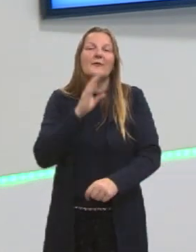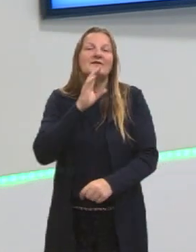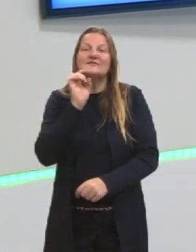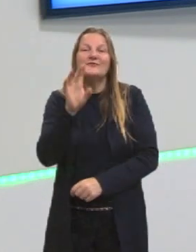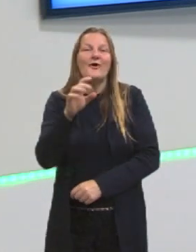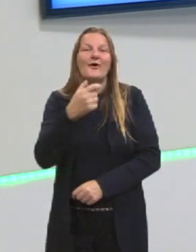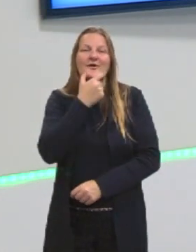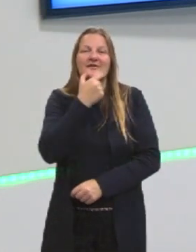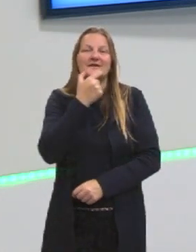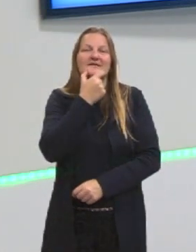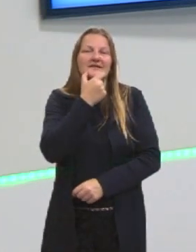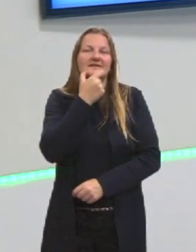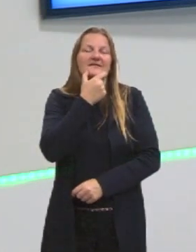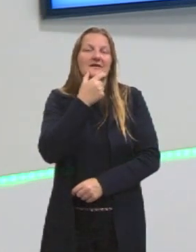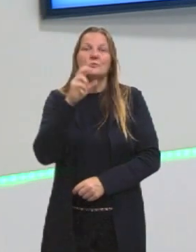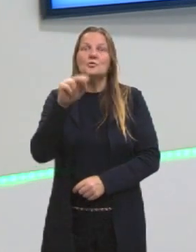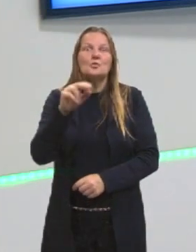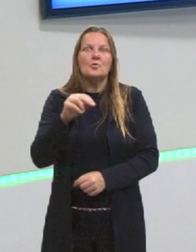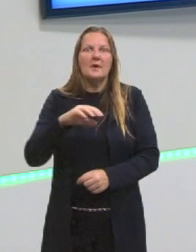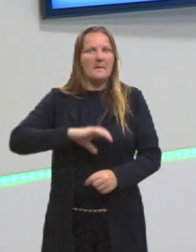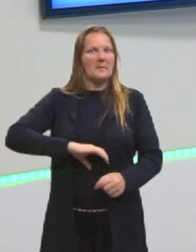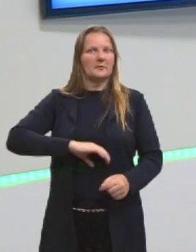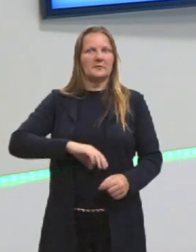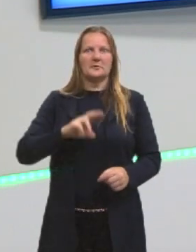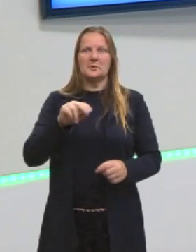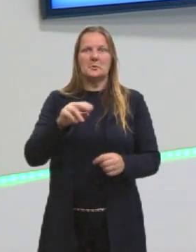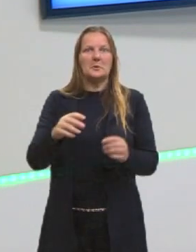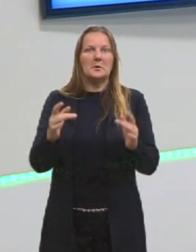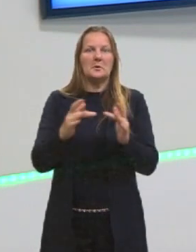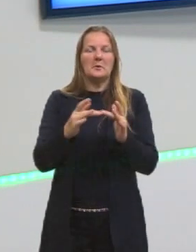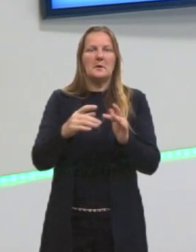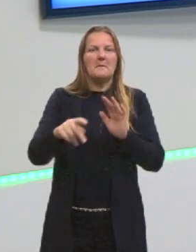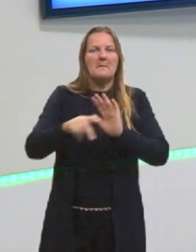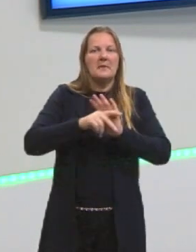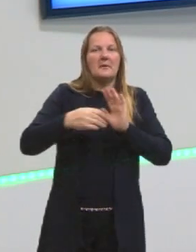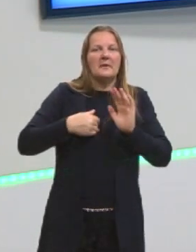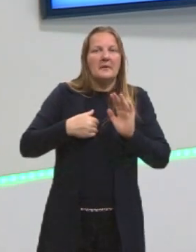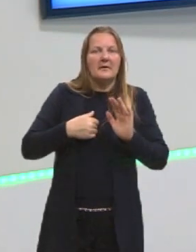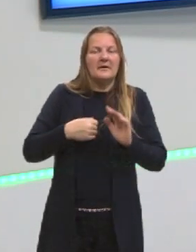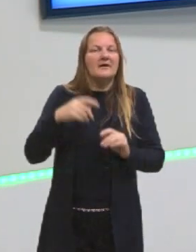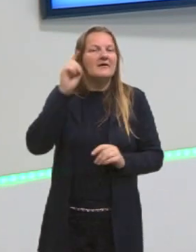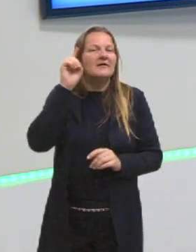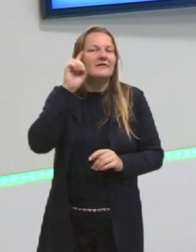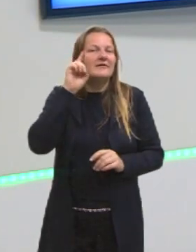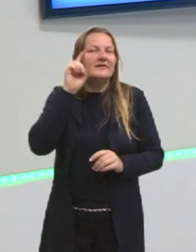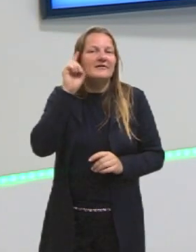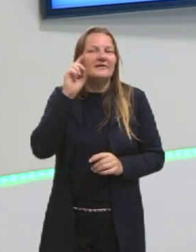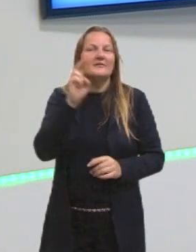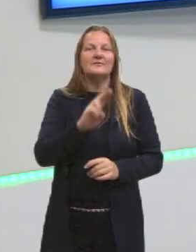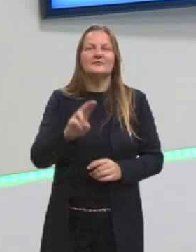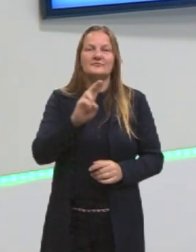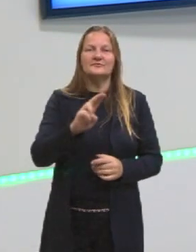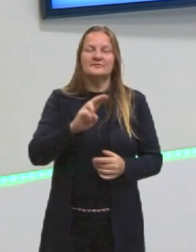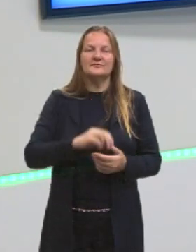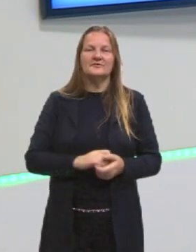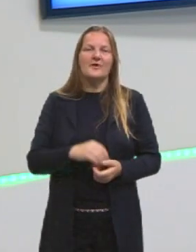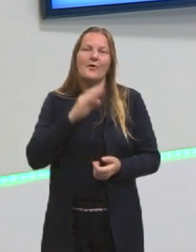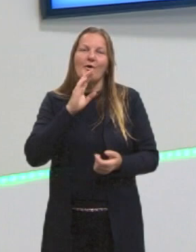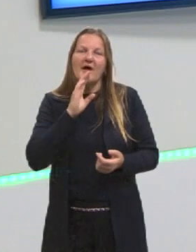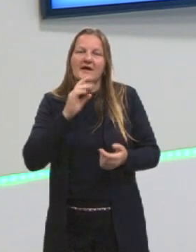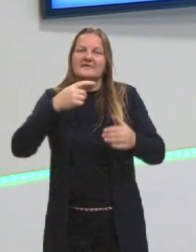esse estrangeirismo, né? Na língua da gente que ela diz que é a língua cotidiana que ela usa, a língua que ela conhece,